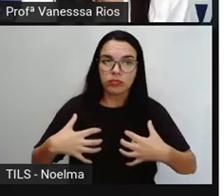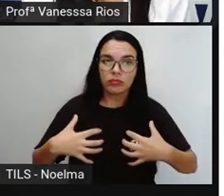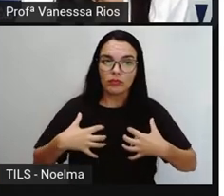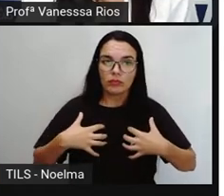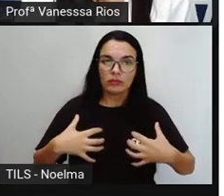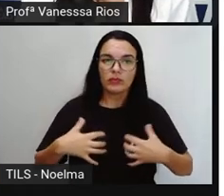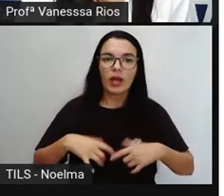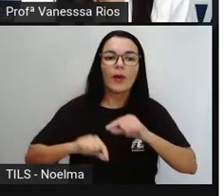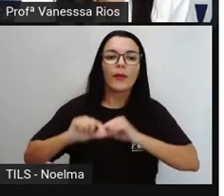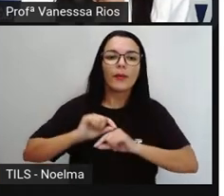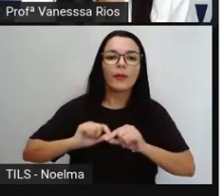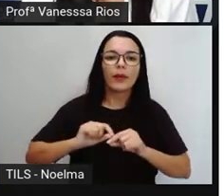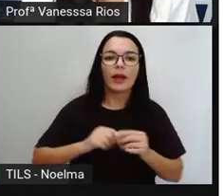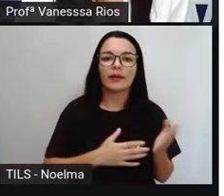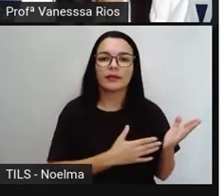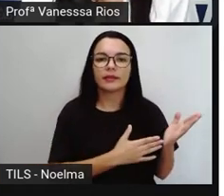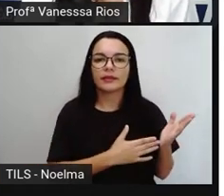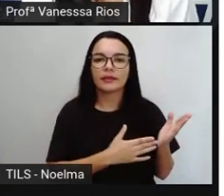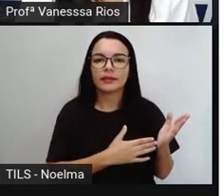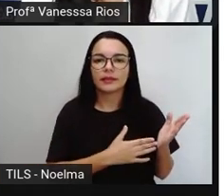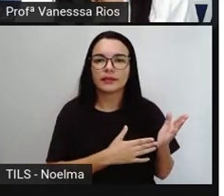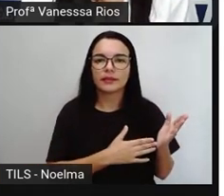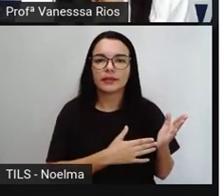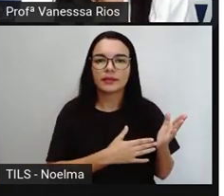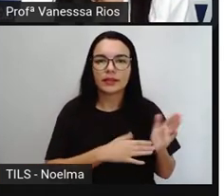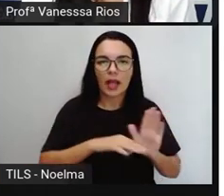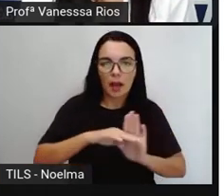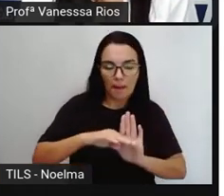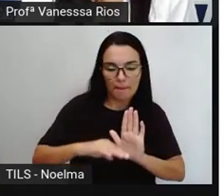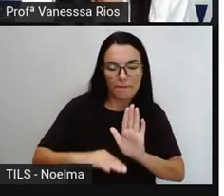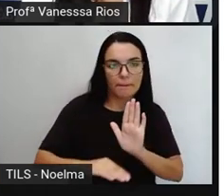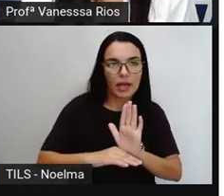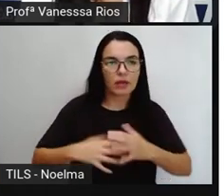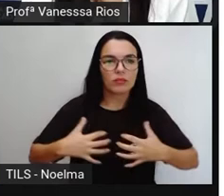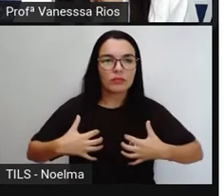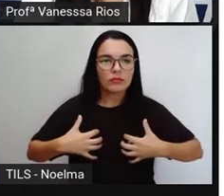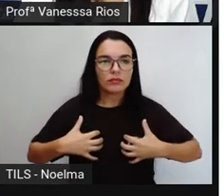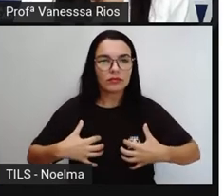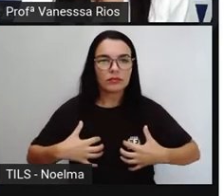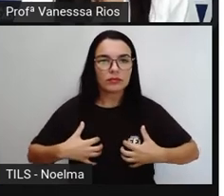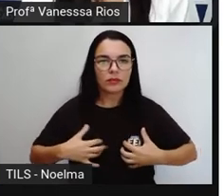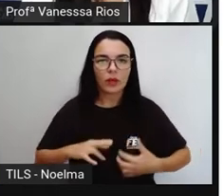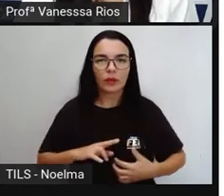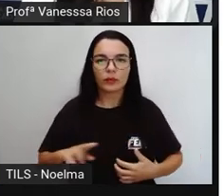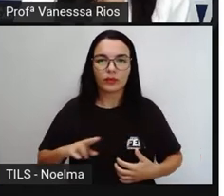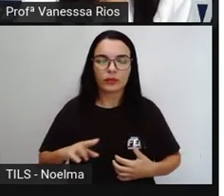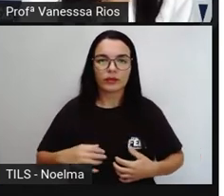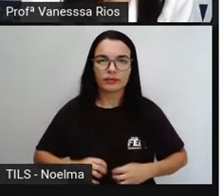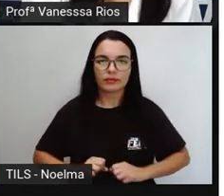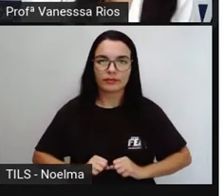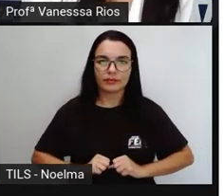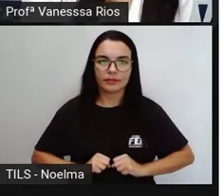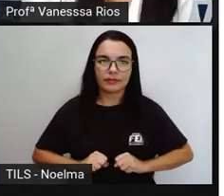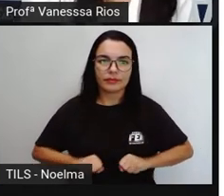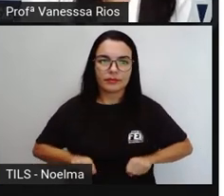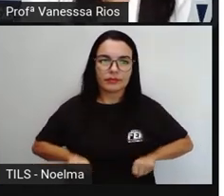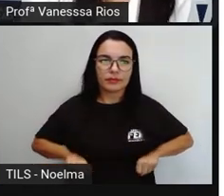aqui, ó, abaixo, né? Dos pulmões que são o é o diafragma.